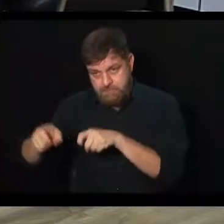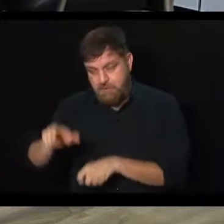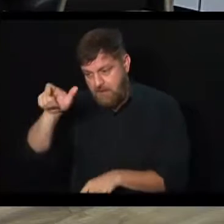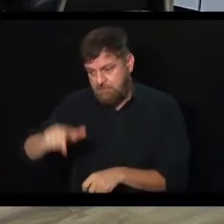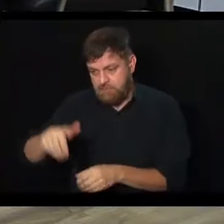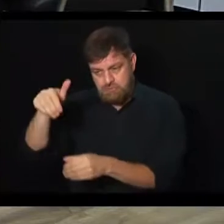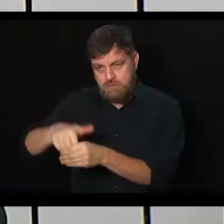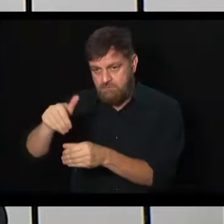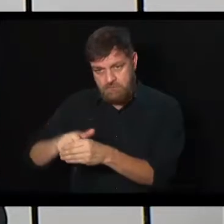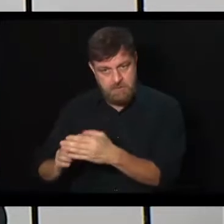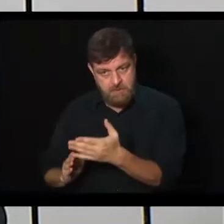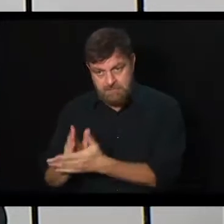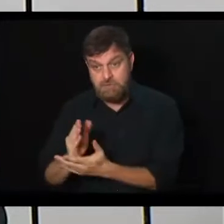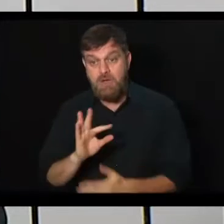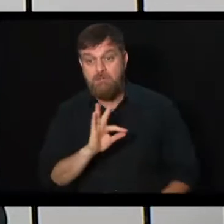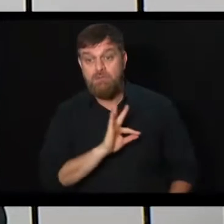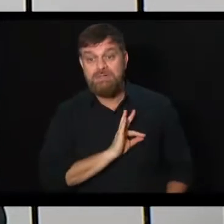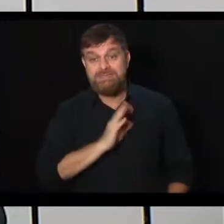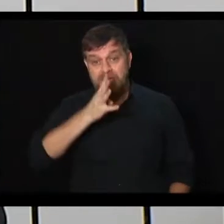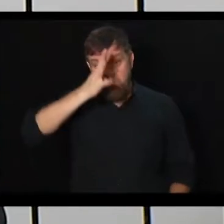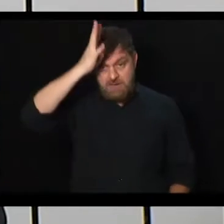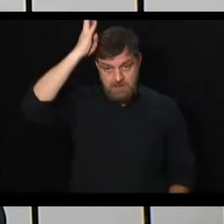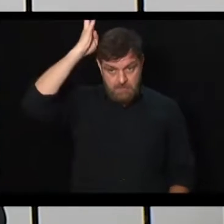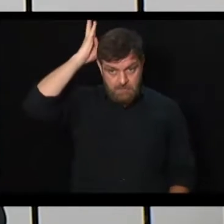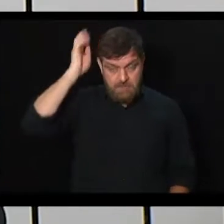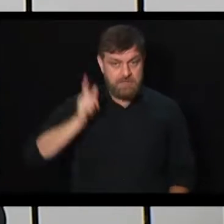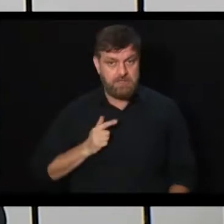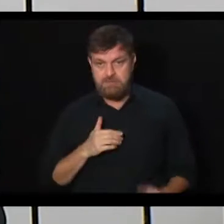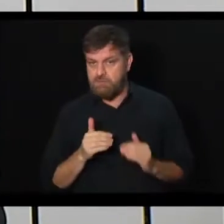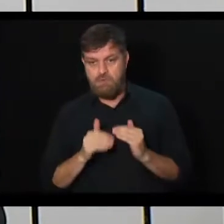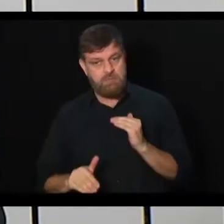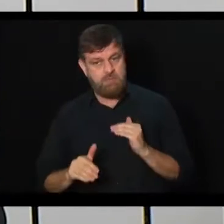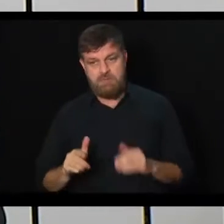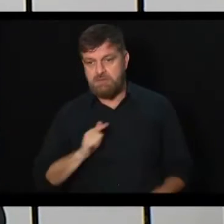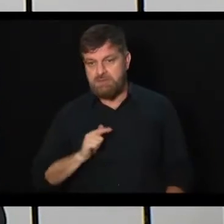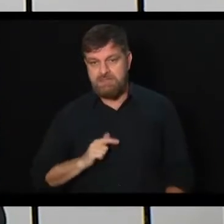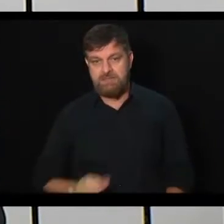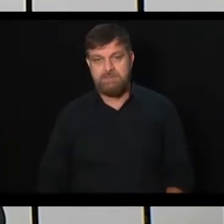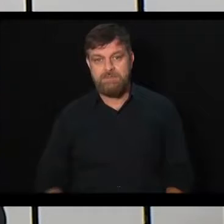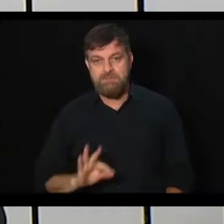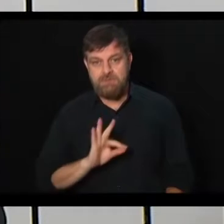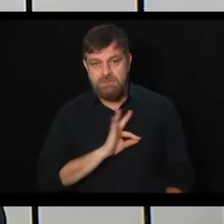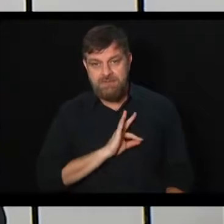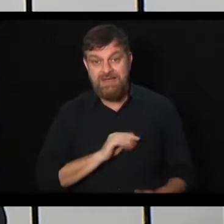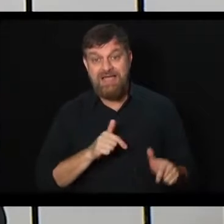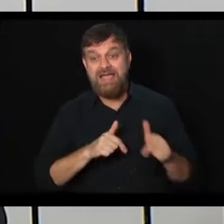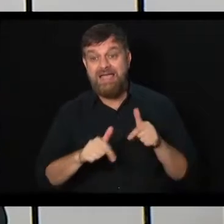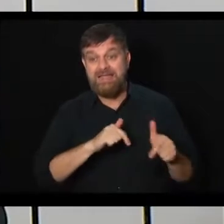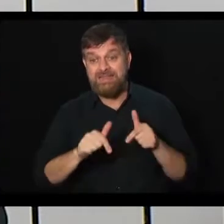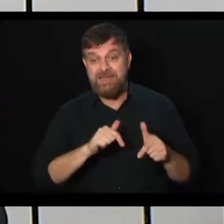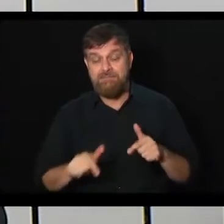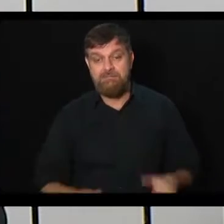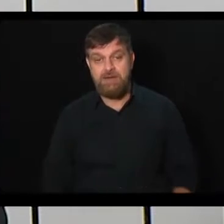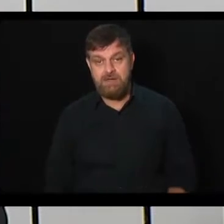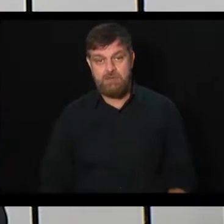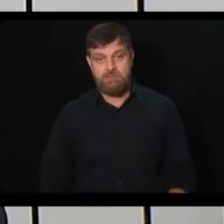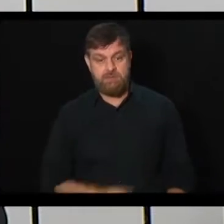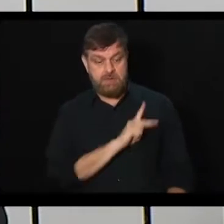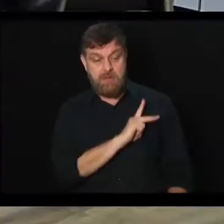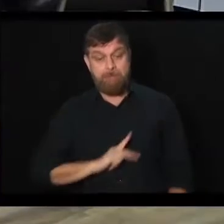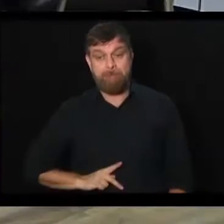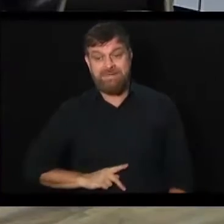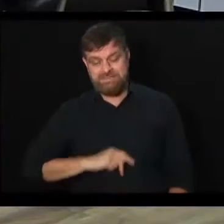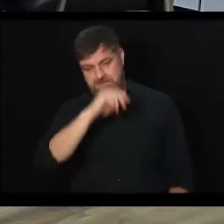Sim. O policial e o bombeiro estão fora da reforma. Estão só incluídos os policiais que trabalham para a União. Tá certo, então.